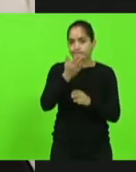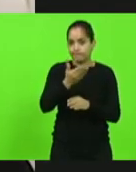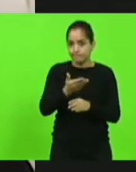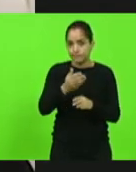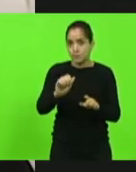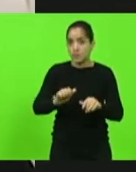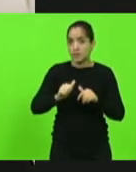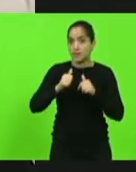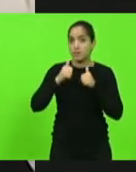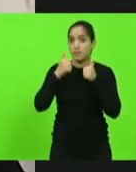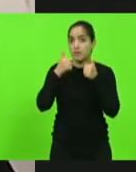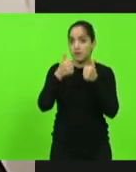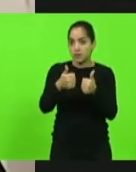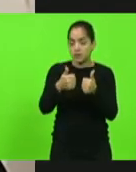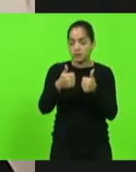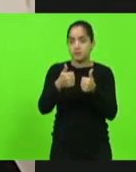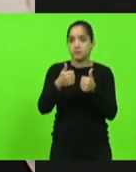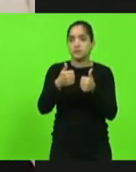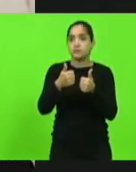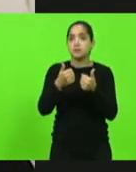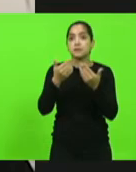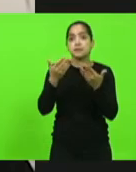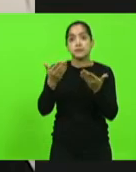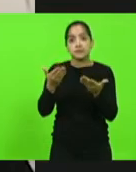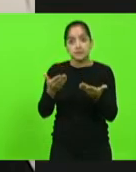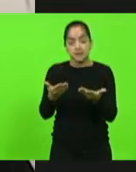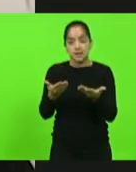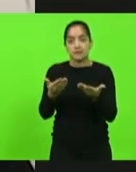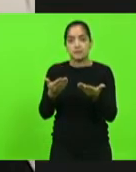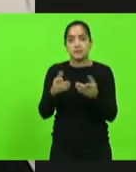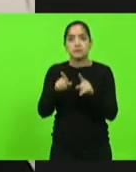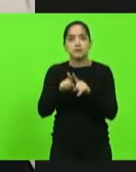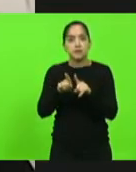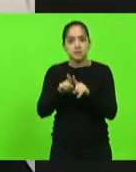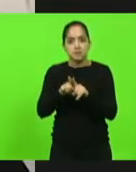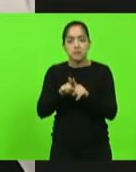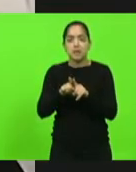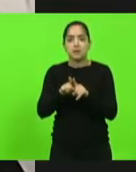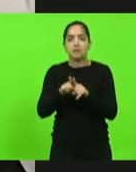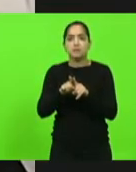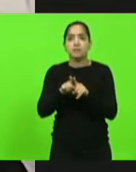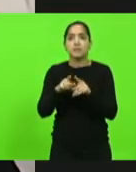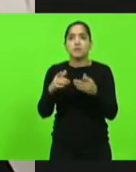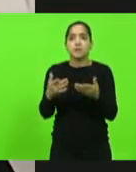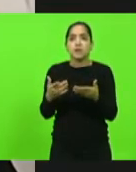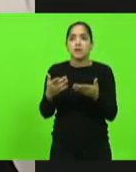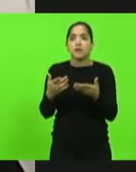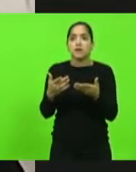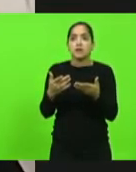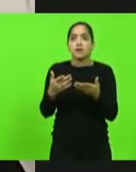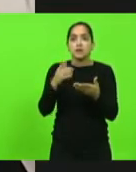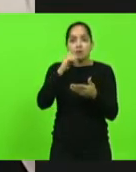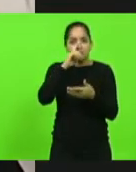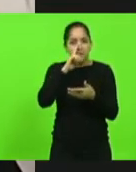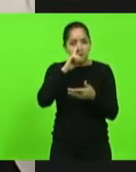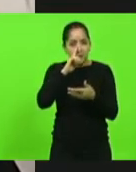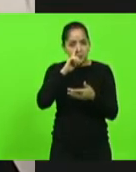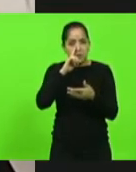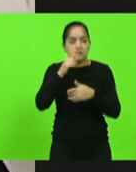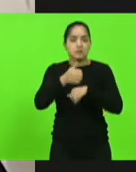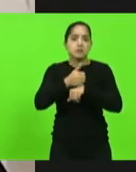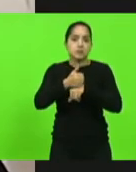recuperação e acentuar esse fato mesmo, de quão perigosa essa carreira e quão